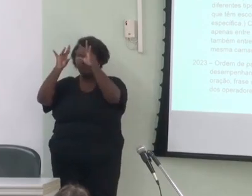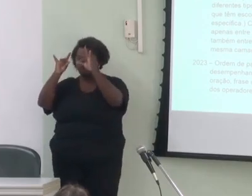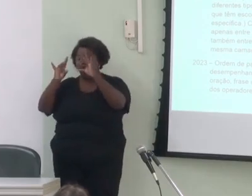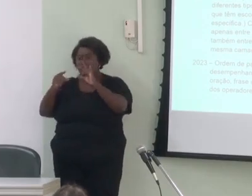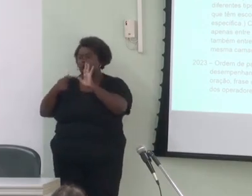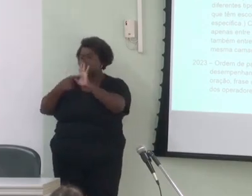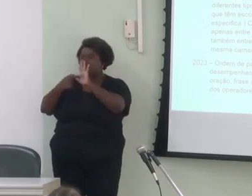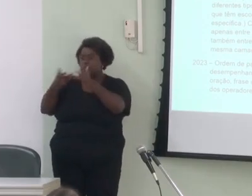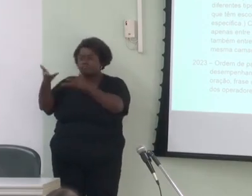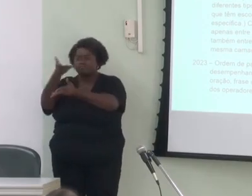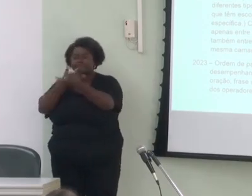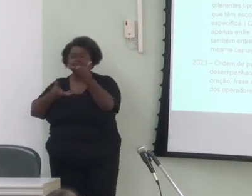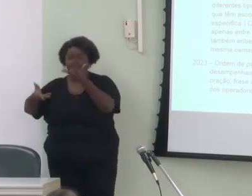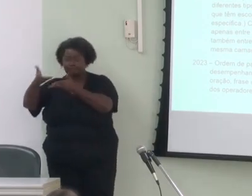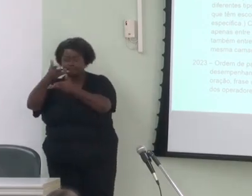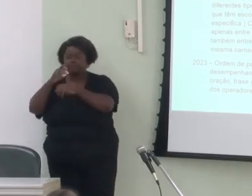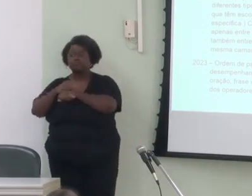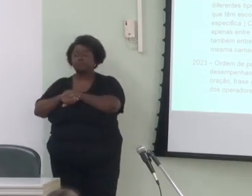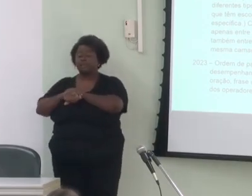Apresentando apenas os temas mais recentes...